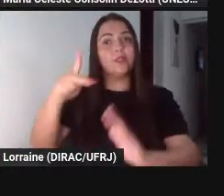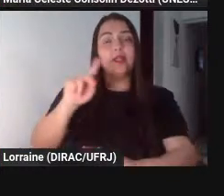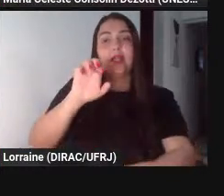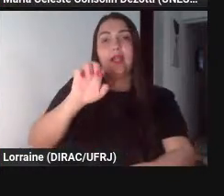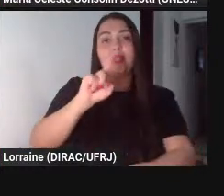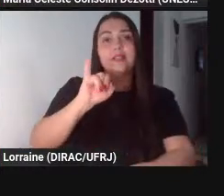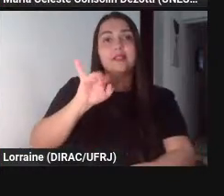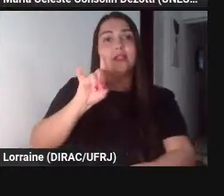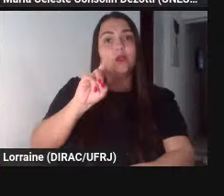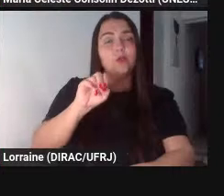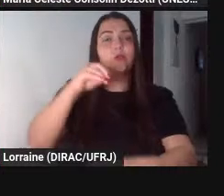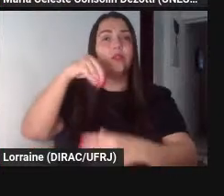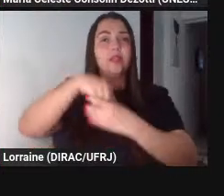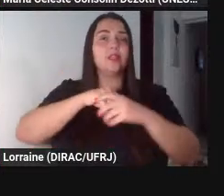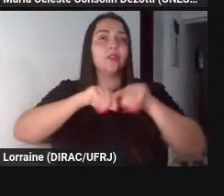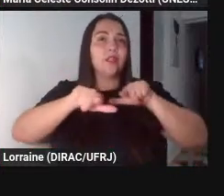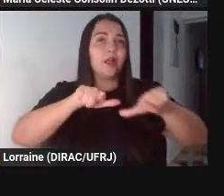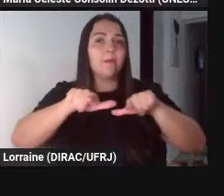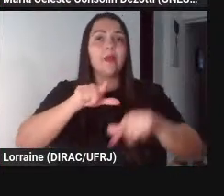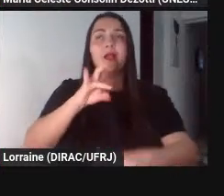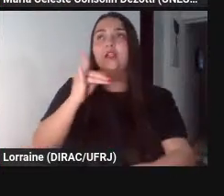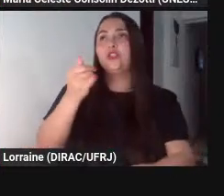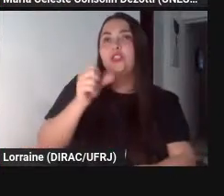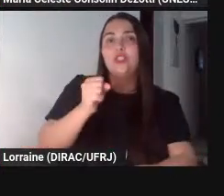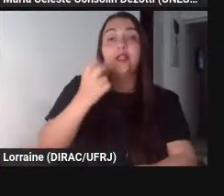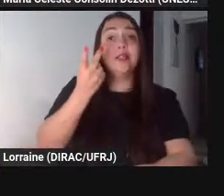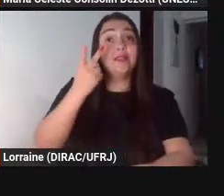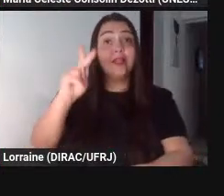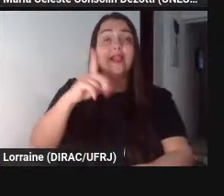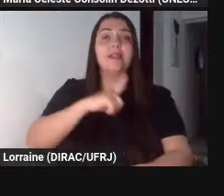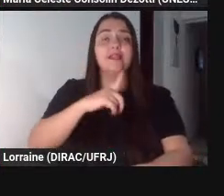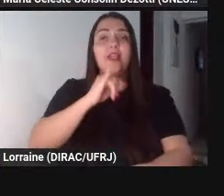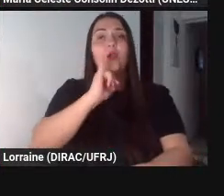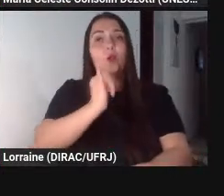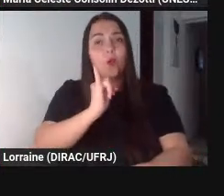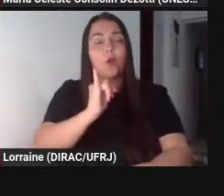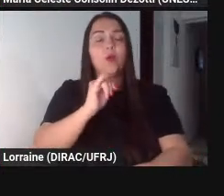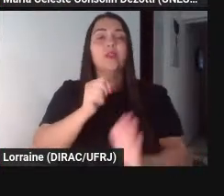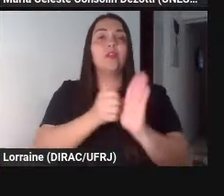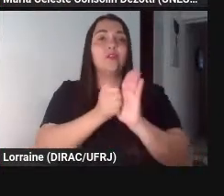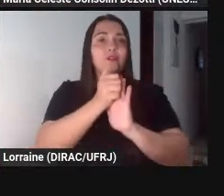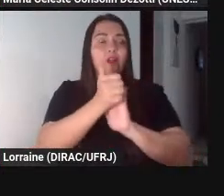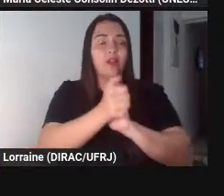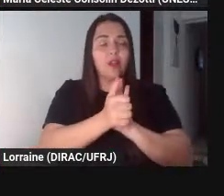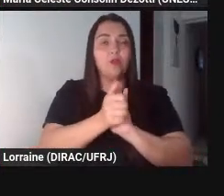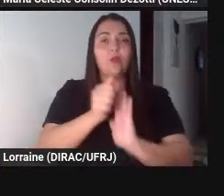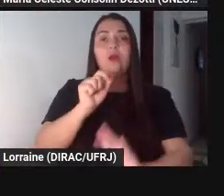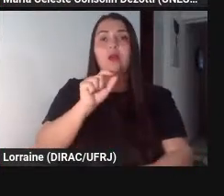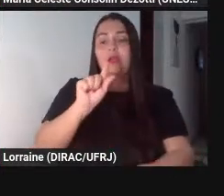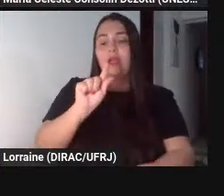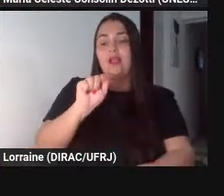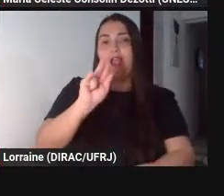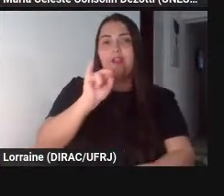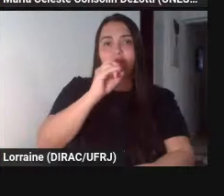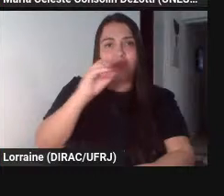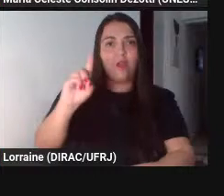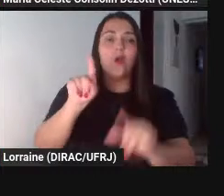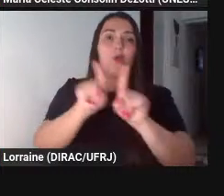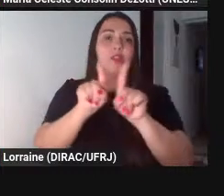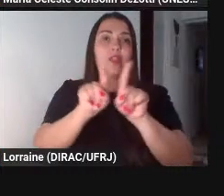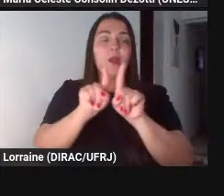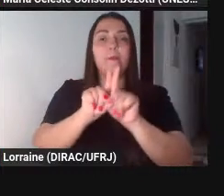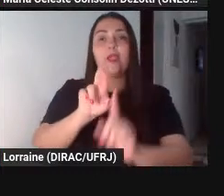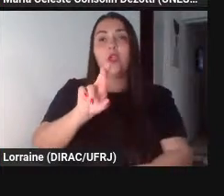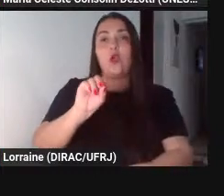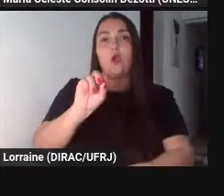trabalhos e os dias em que o exíldo conta a fábula do gavião e do roxinol eu não vou me estender nessa